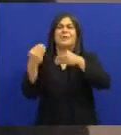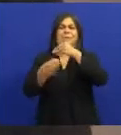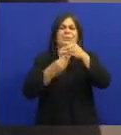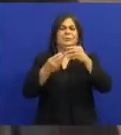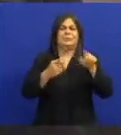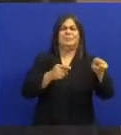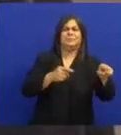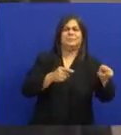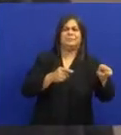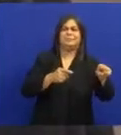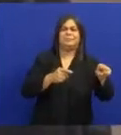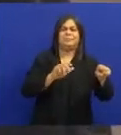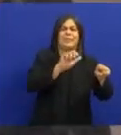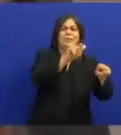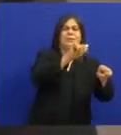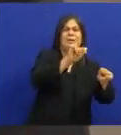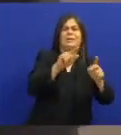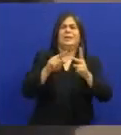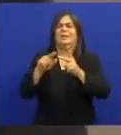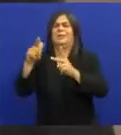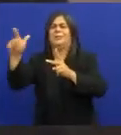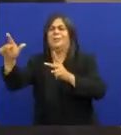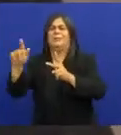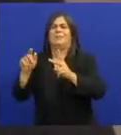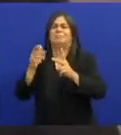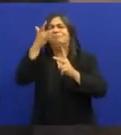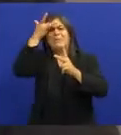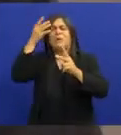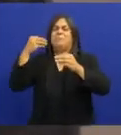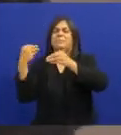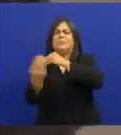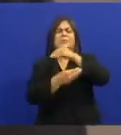Aí tem aquela confusão Se é de Almira Se é não sei o que